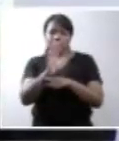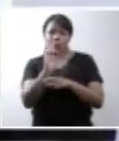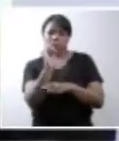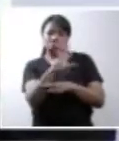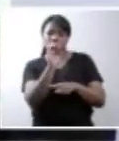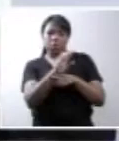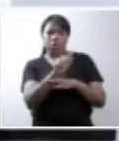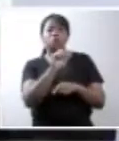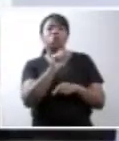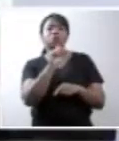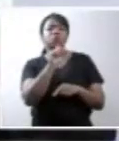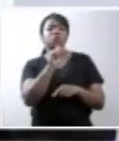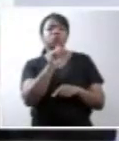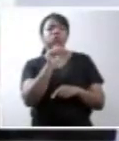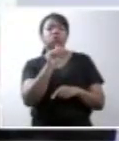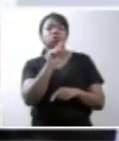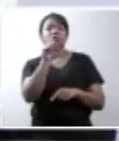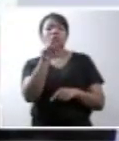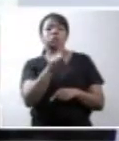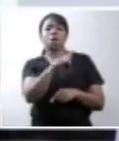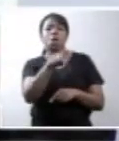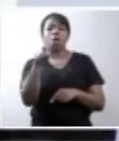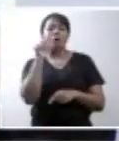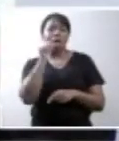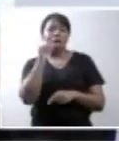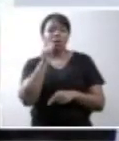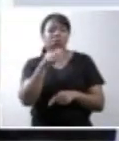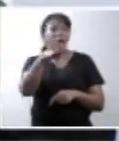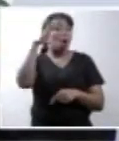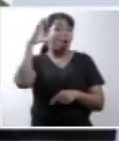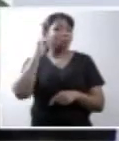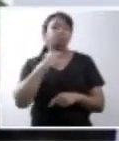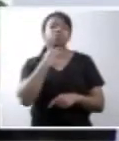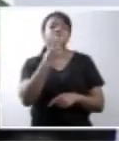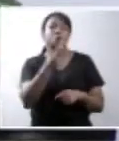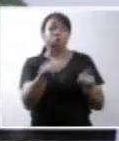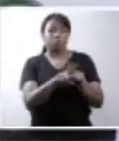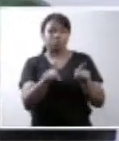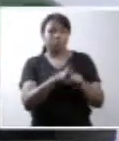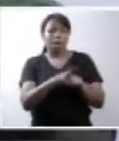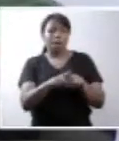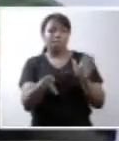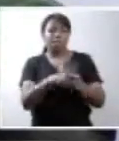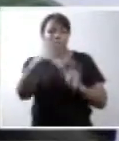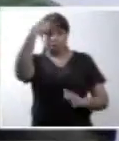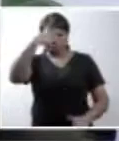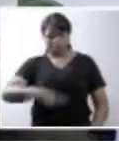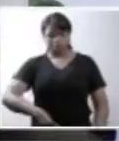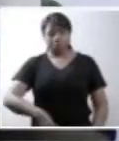São Elas? Alguns minutos que se façam ouvir suas vozes e sua própria autonomia.